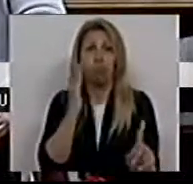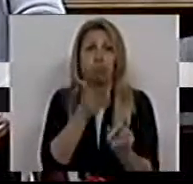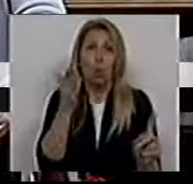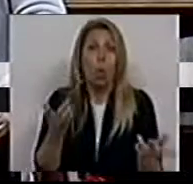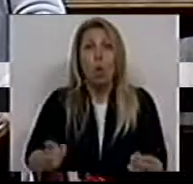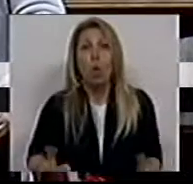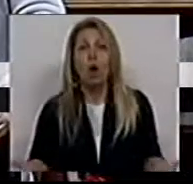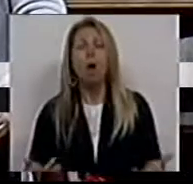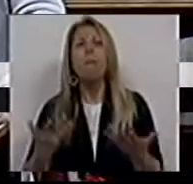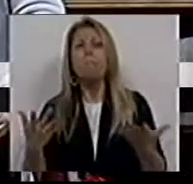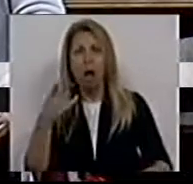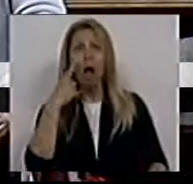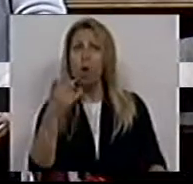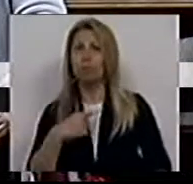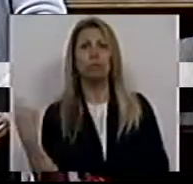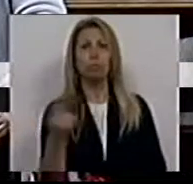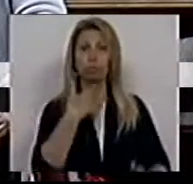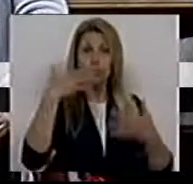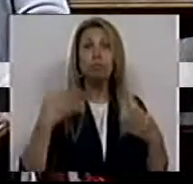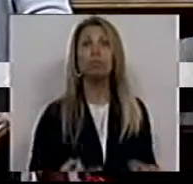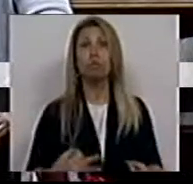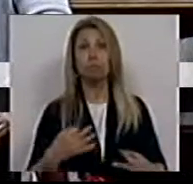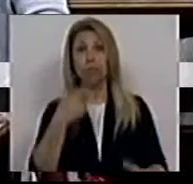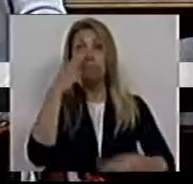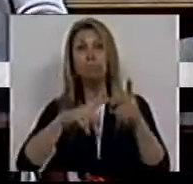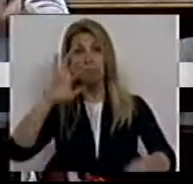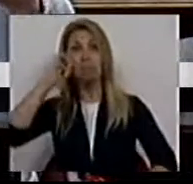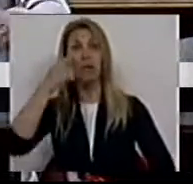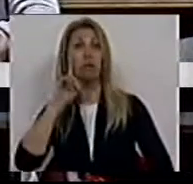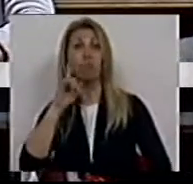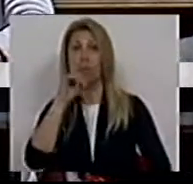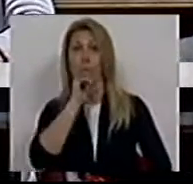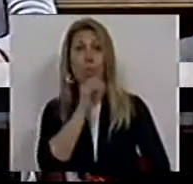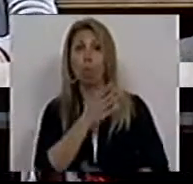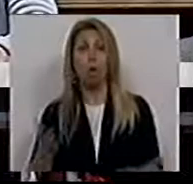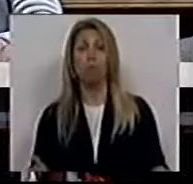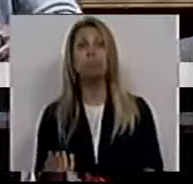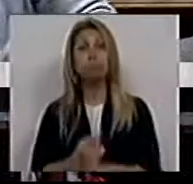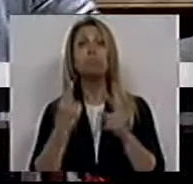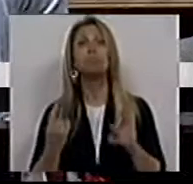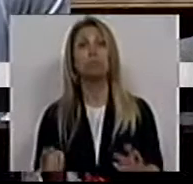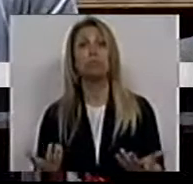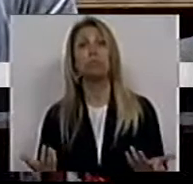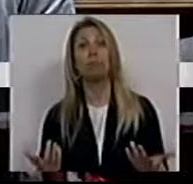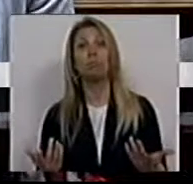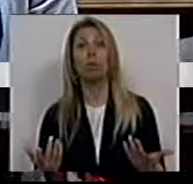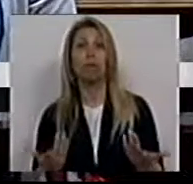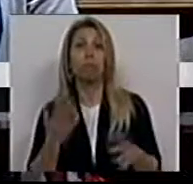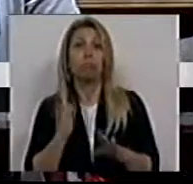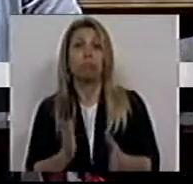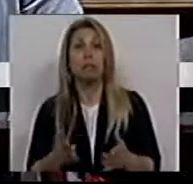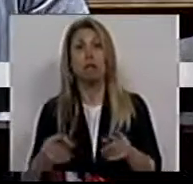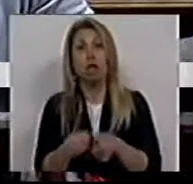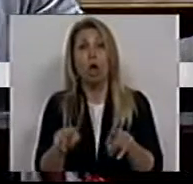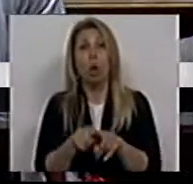universal que as nossas vítimas estão desprotegidas, até pelo facto de terem de se constituir como assistentes, como bem sabemos,